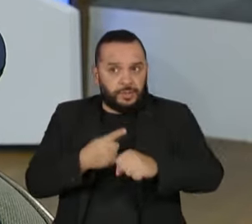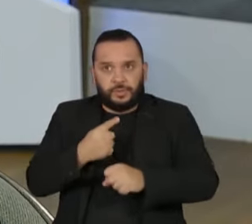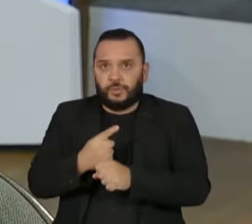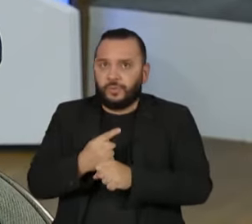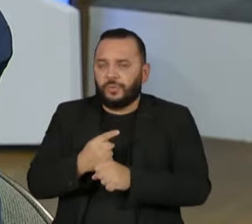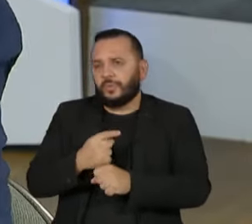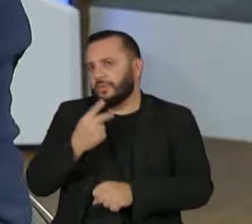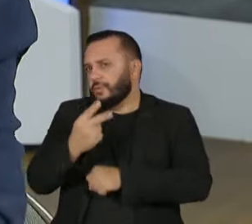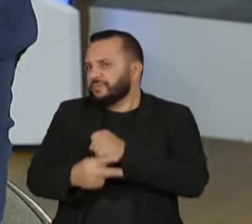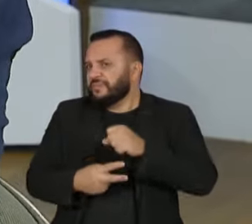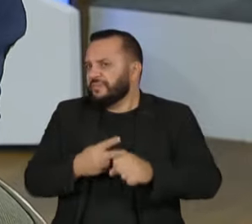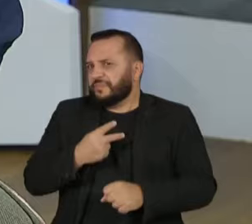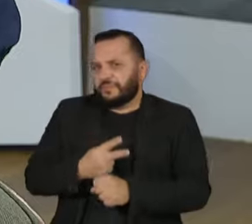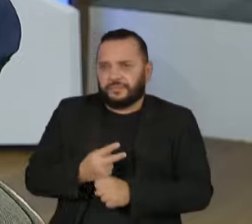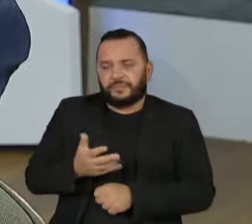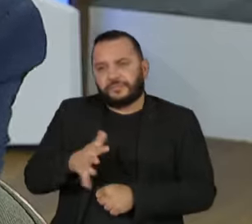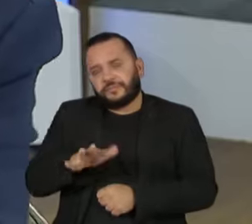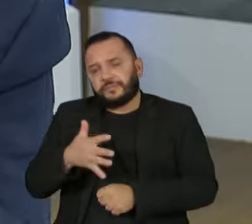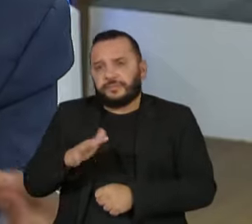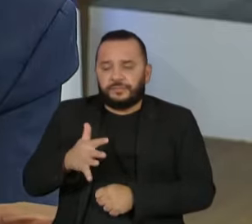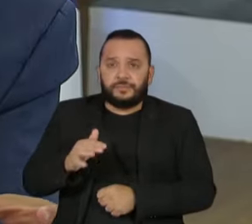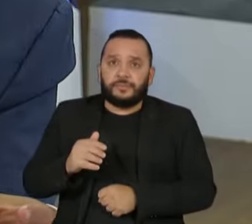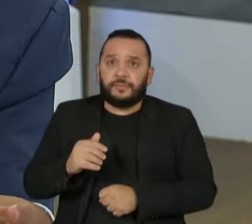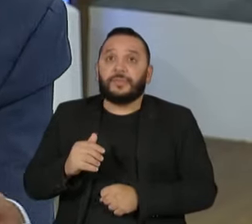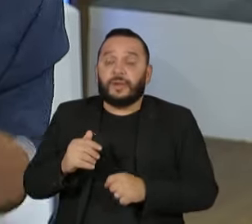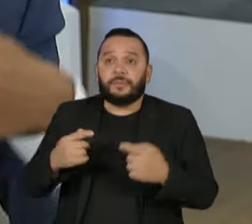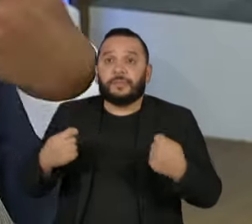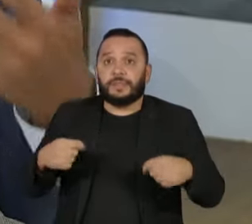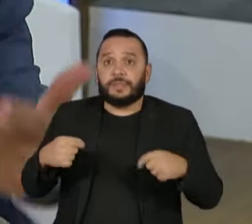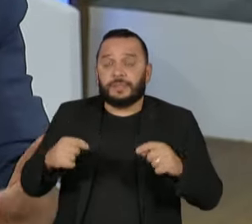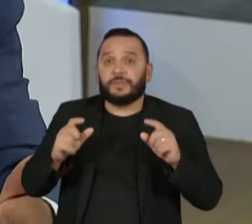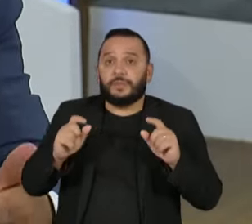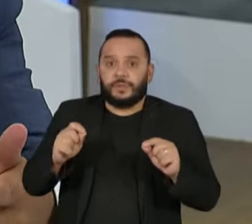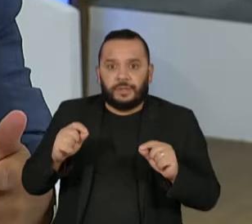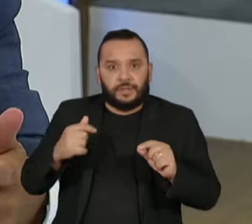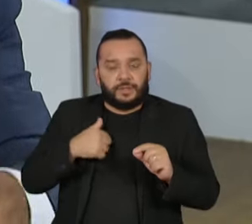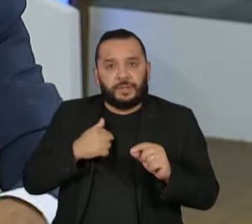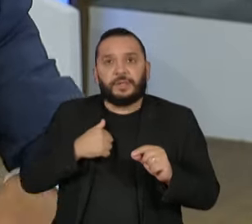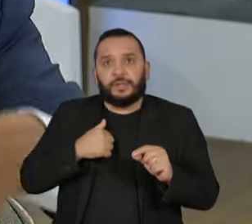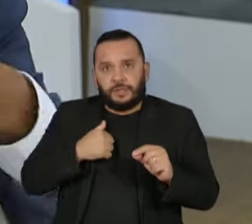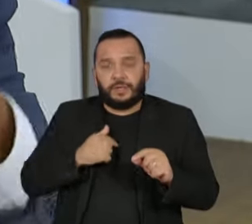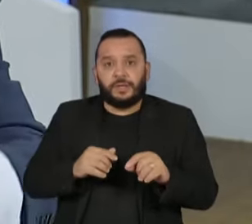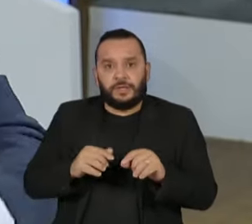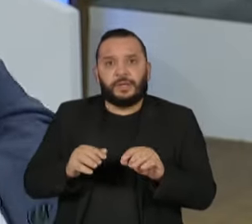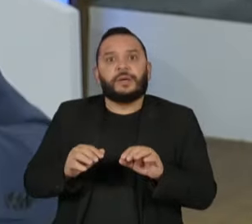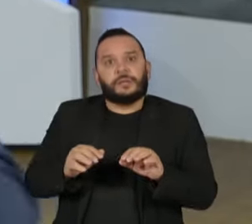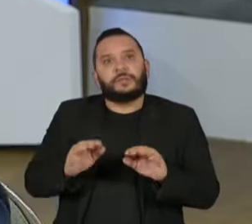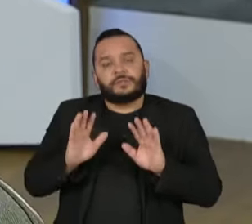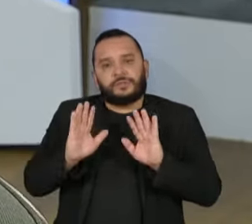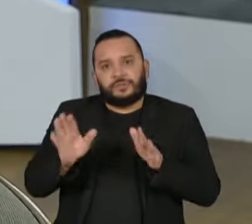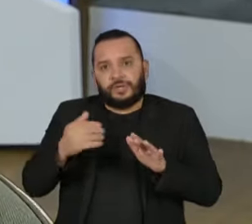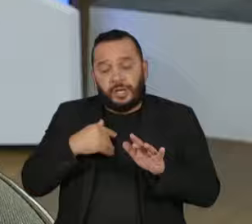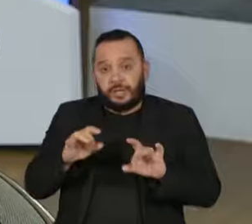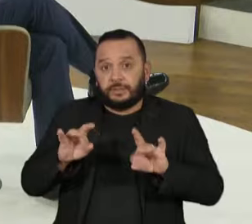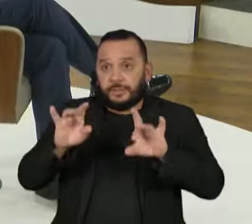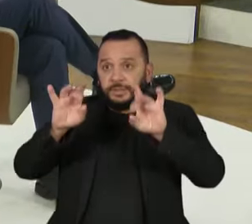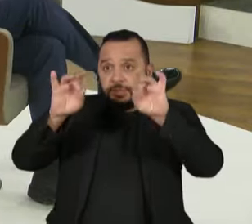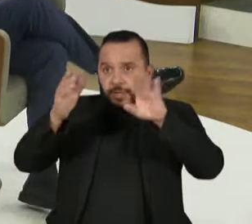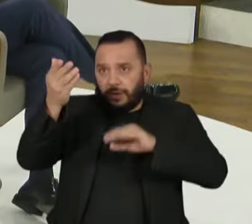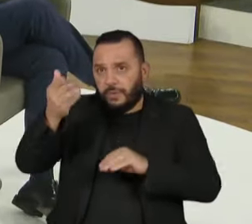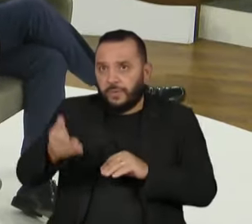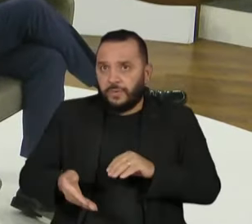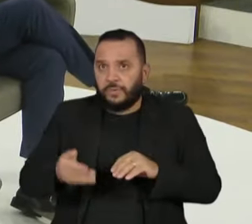mesmo de dois ou de três, ele deva ser excepcionalizado. Do jeito que se excepcionaliza todos os anos